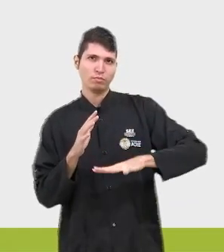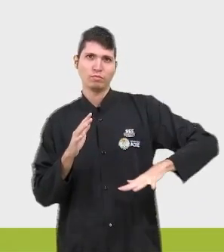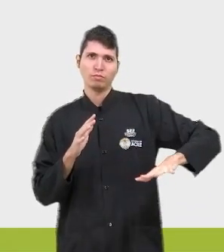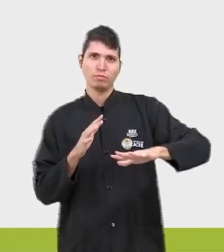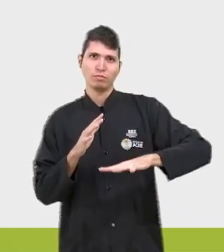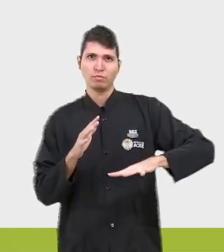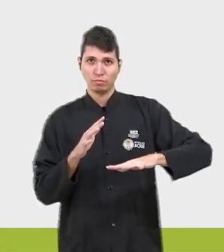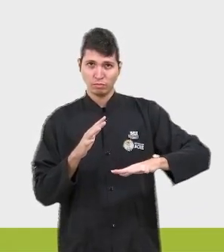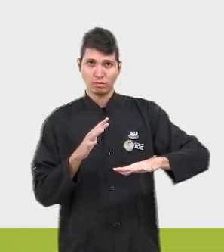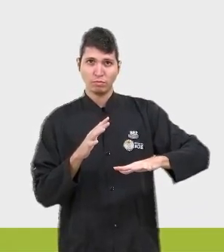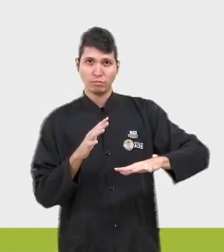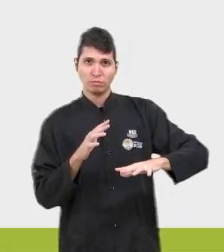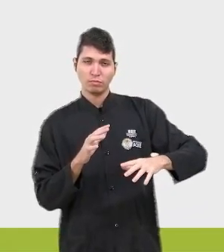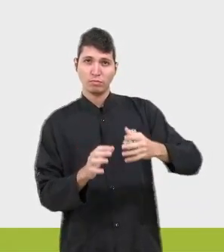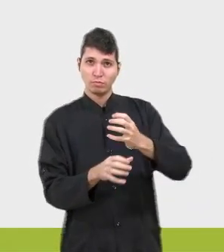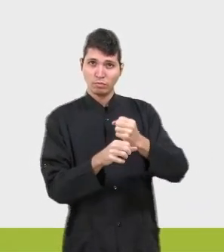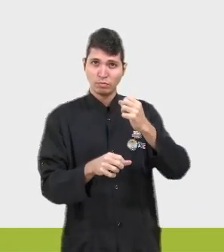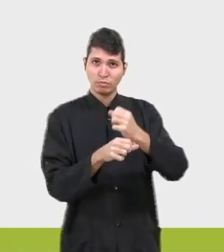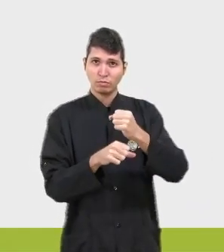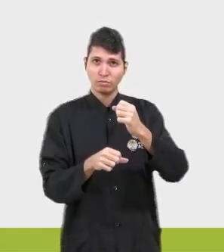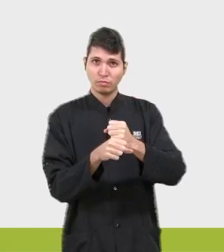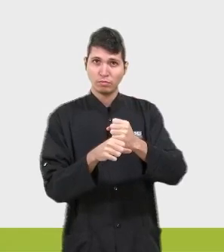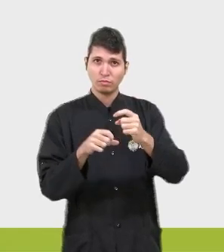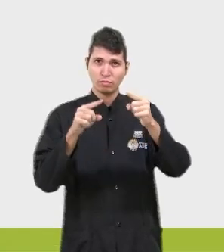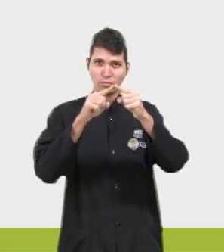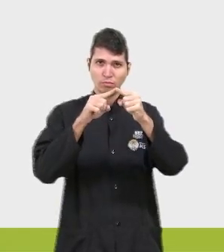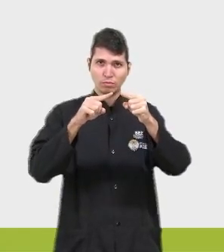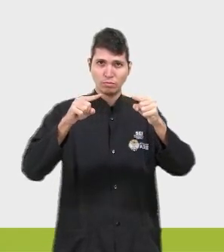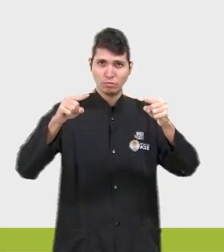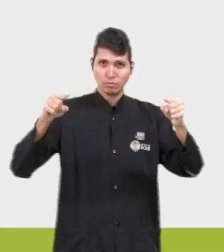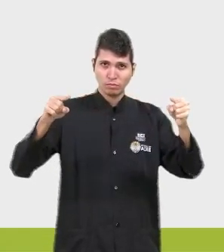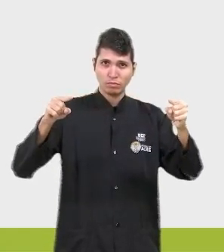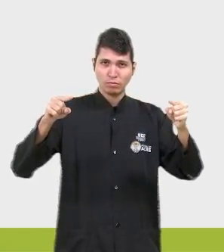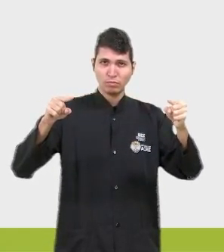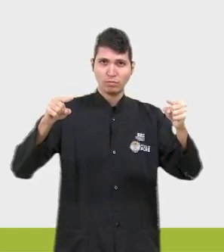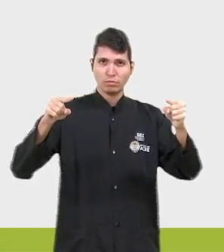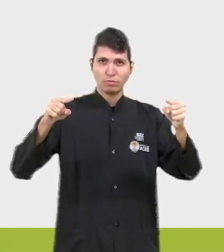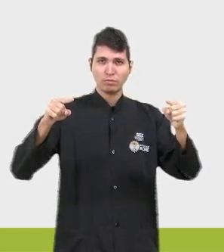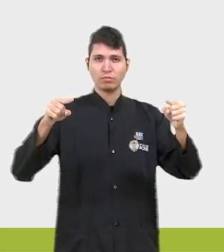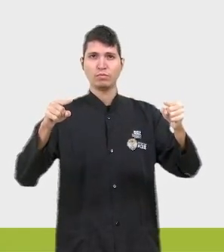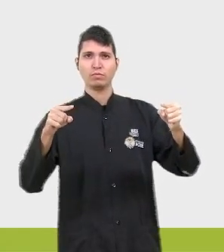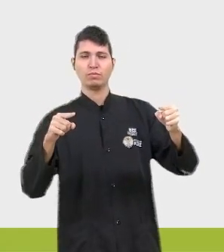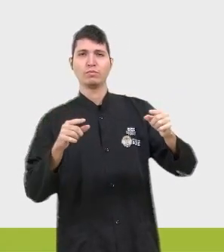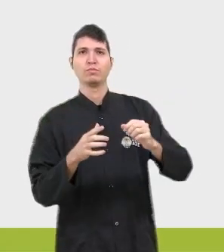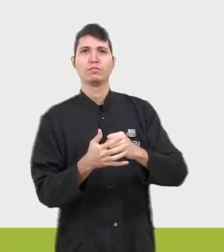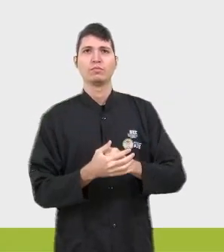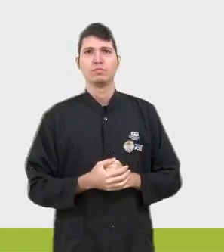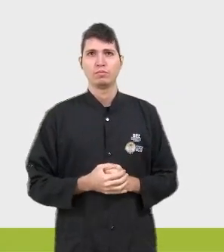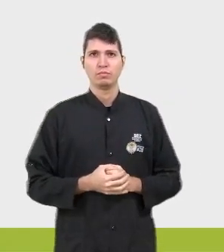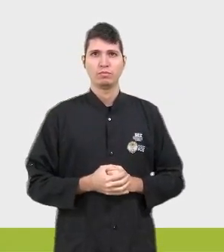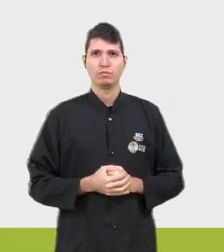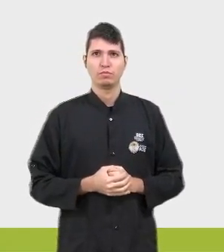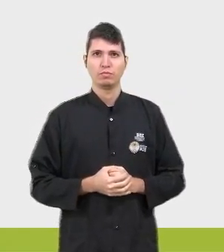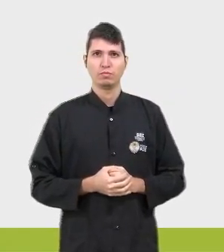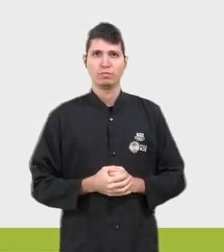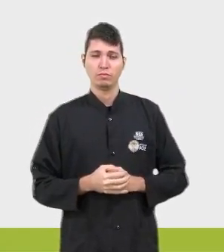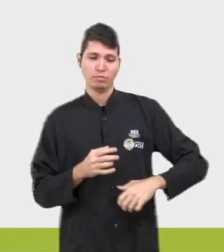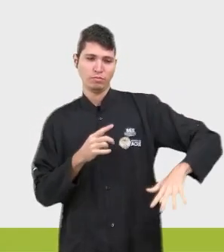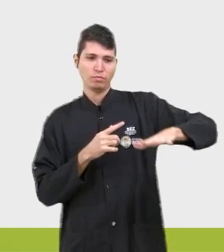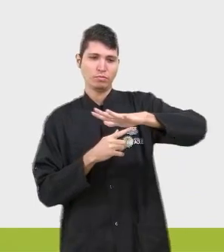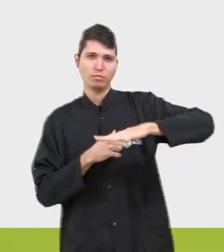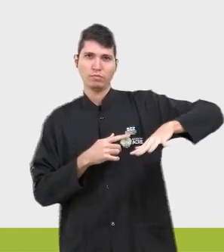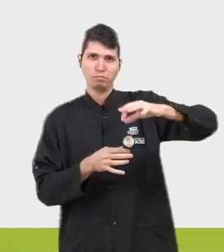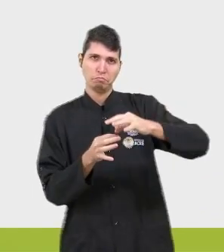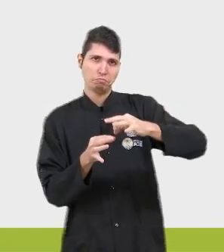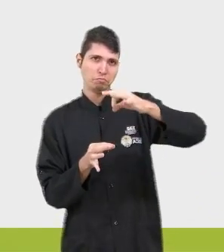primitivos de ponto reta e plano. E com base nesses, desenvolvendo-se, neles, desenvolvendo-se,